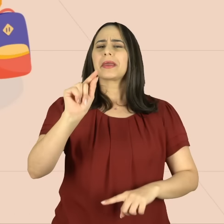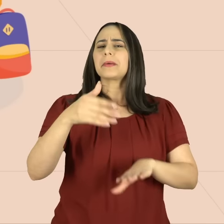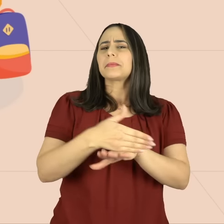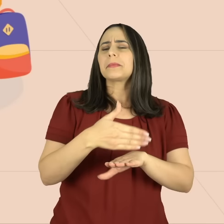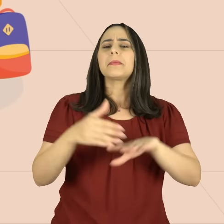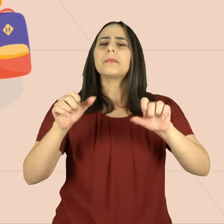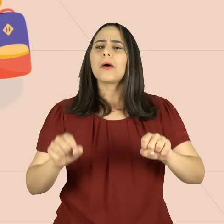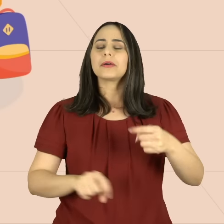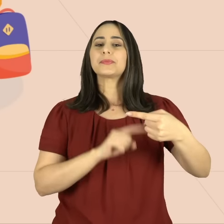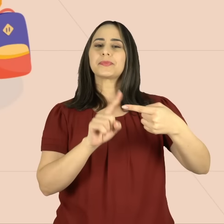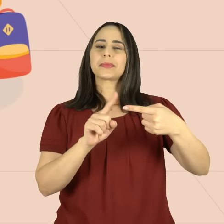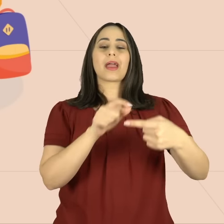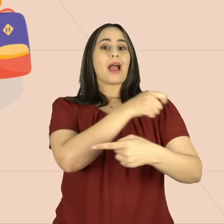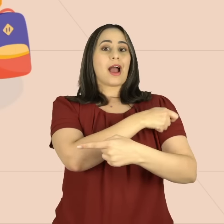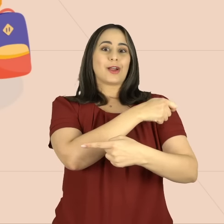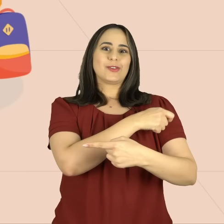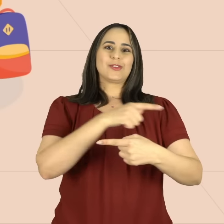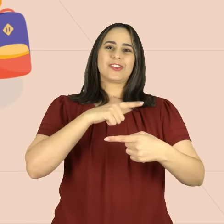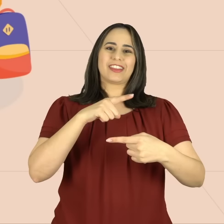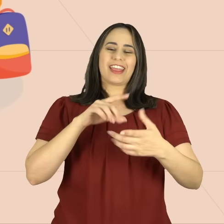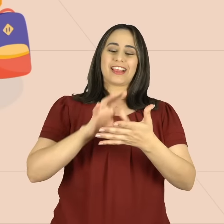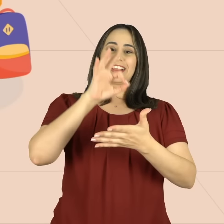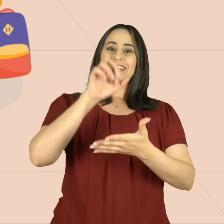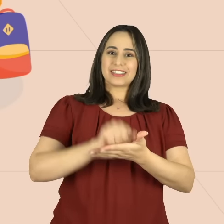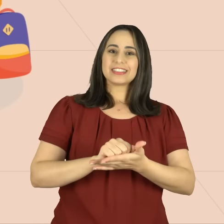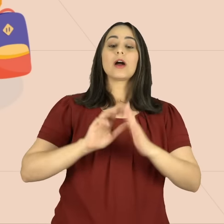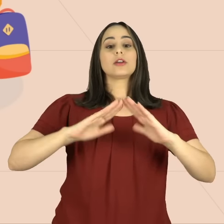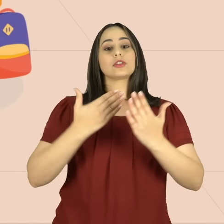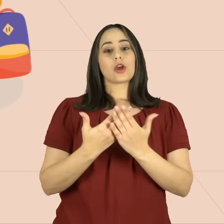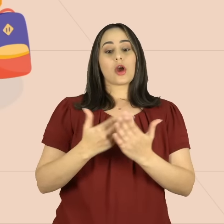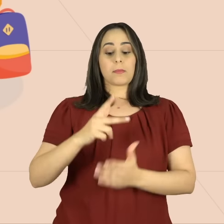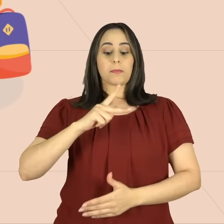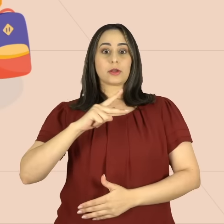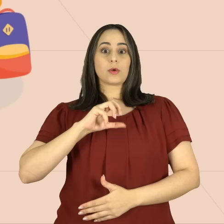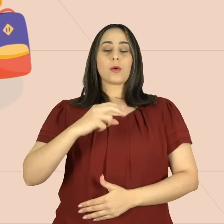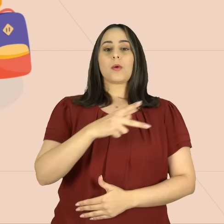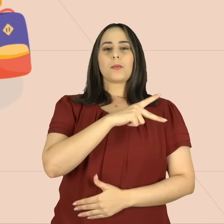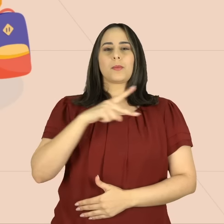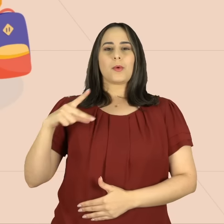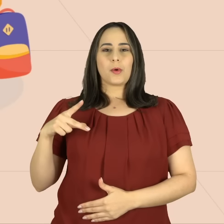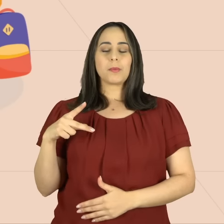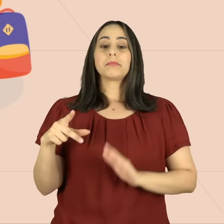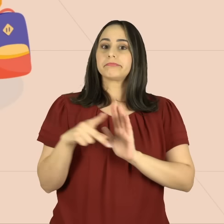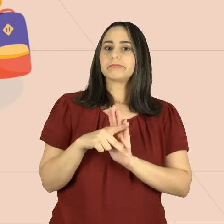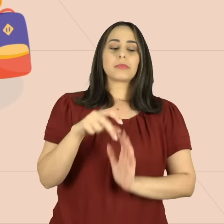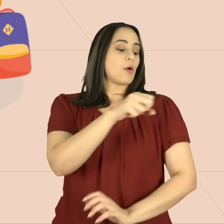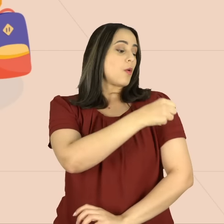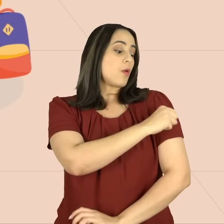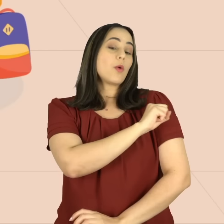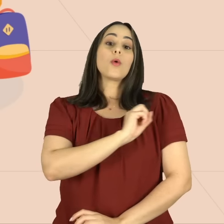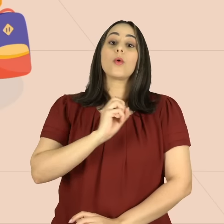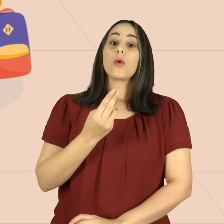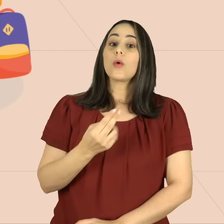se destina aos estudantes que estiverem regularmente matriculados em escolas públicas ou privadas nos anos finais do Ensino